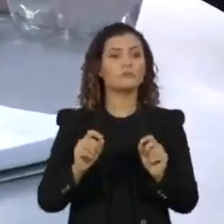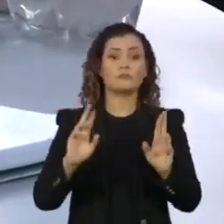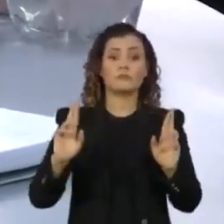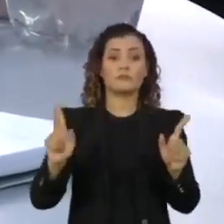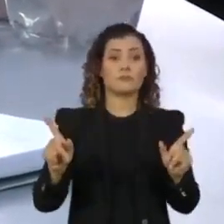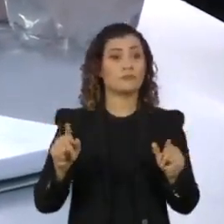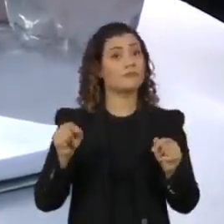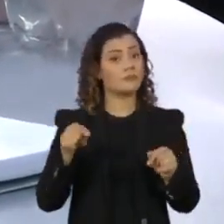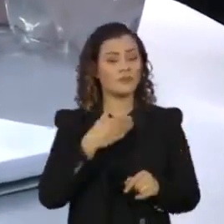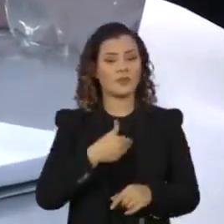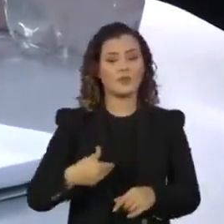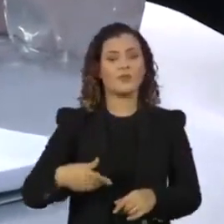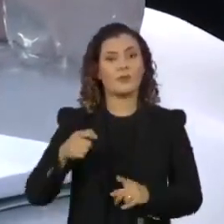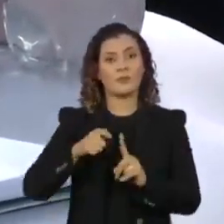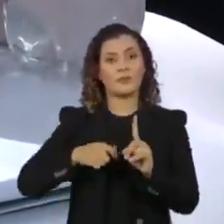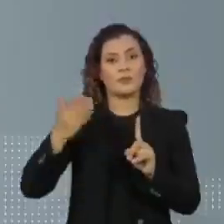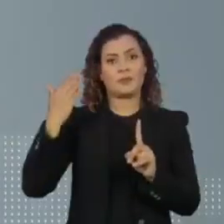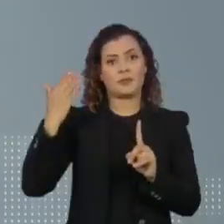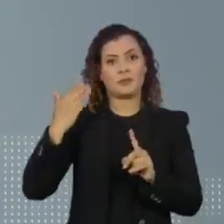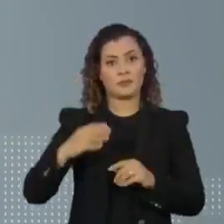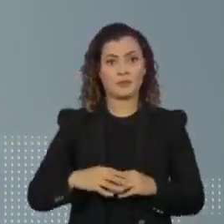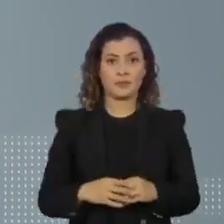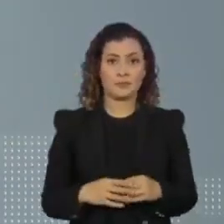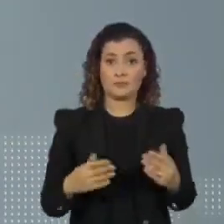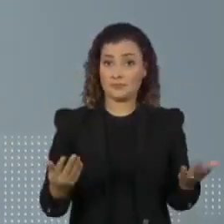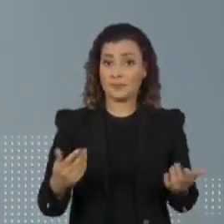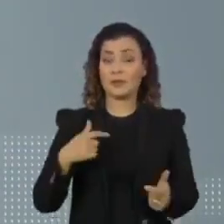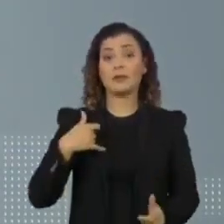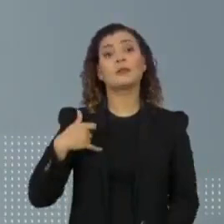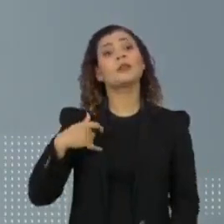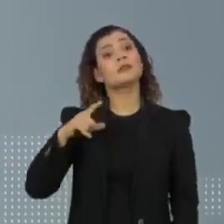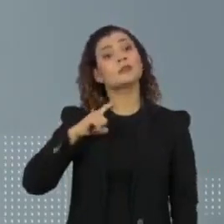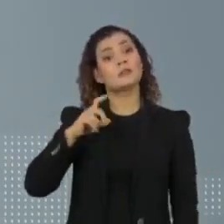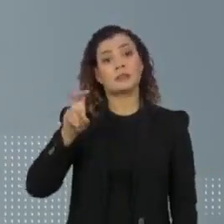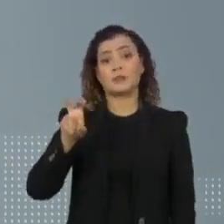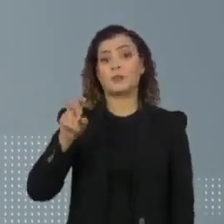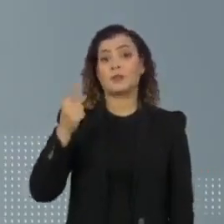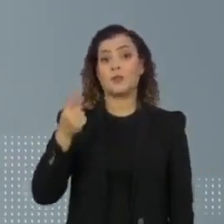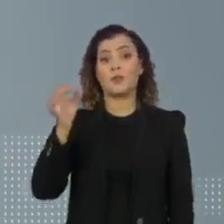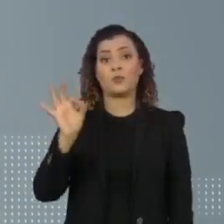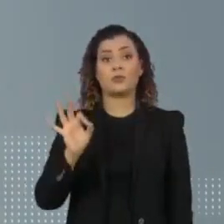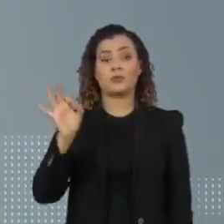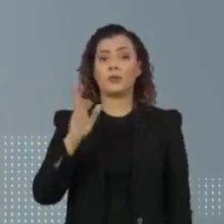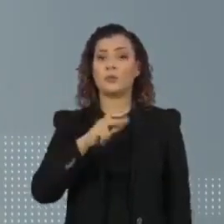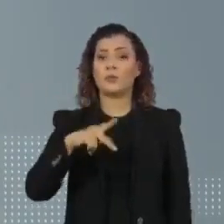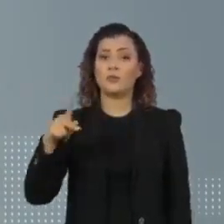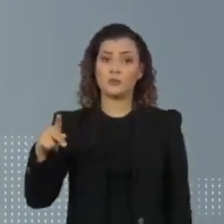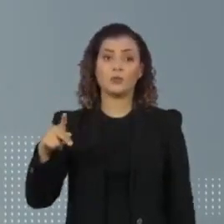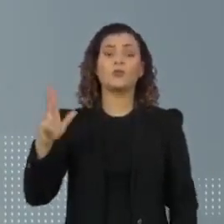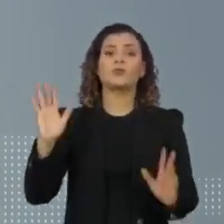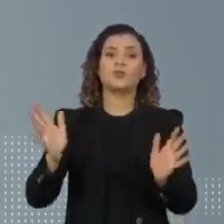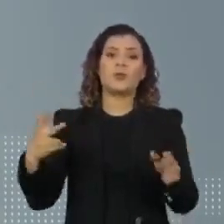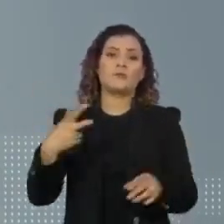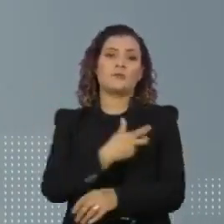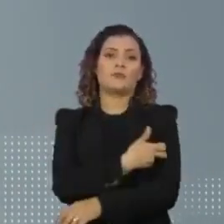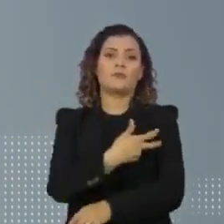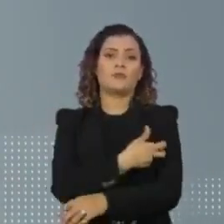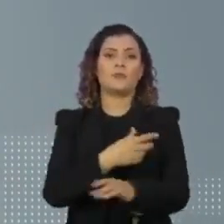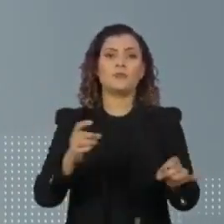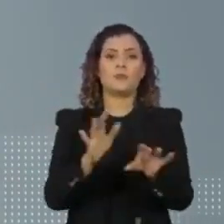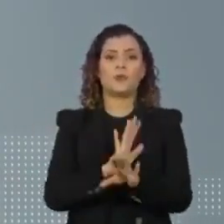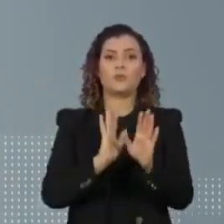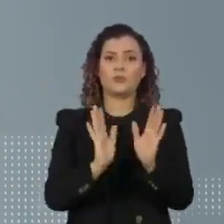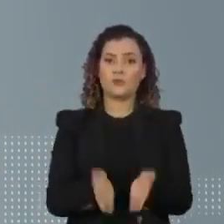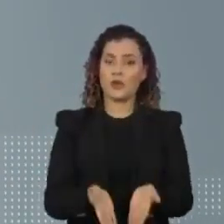do próprio governo no mês passado. Tem 51% dos professores que estão com a vacinação cumprindo o